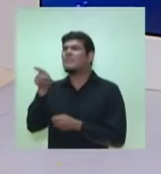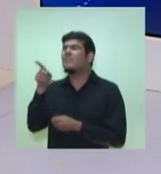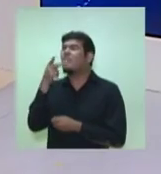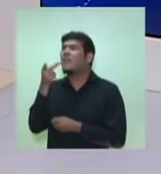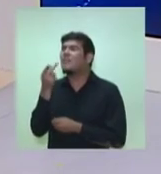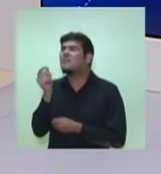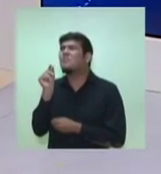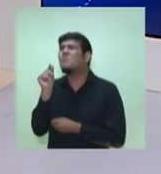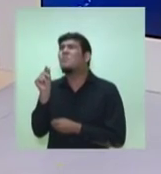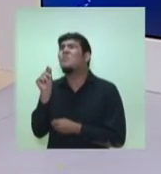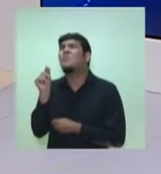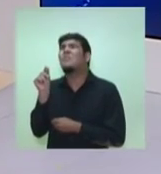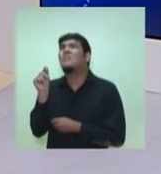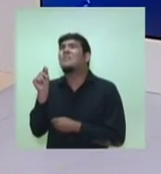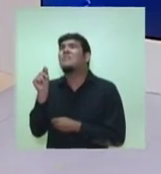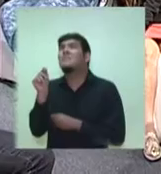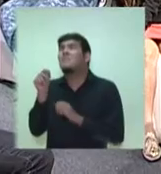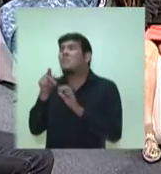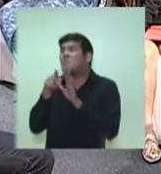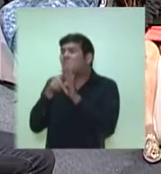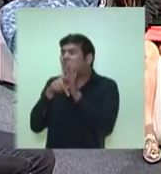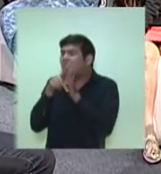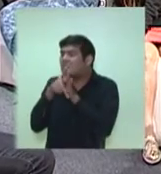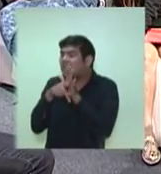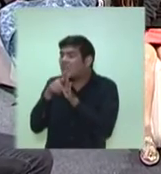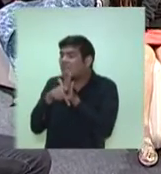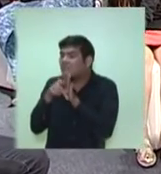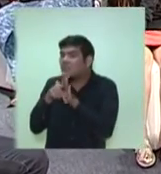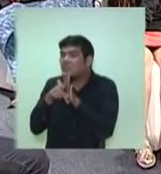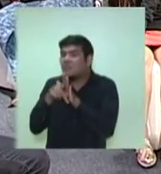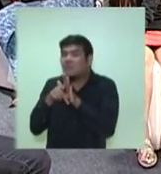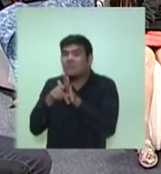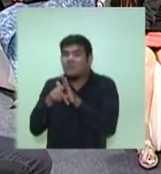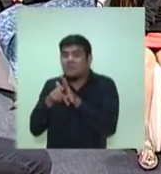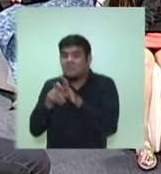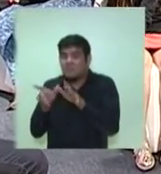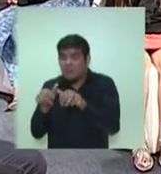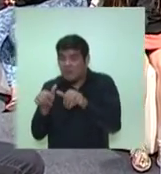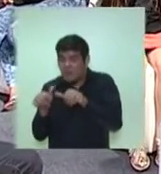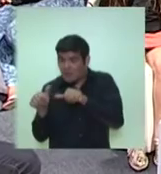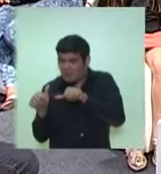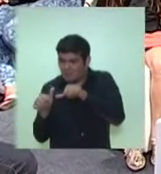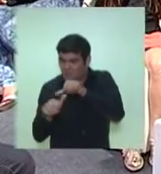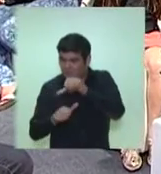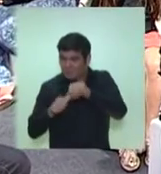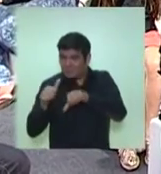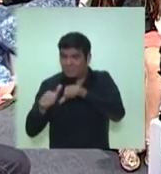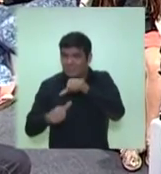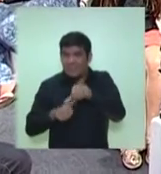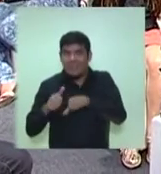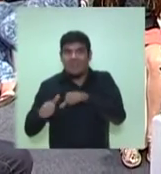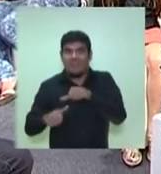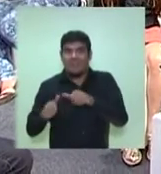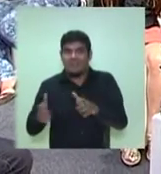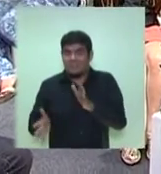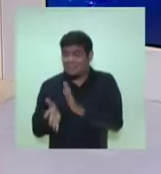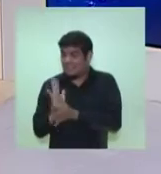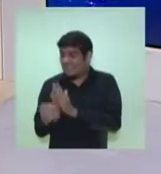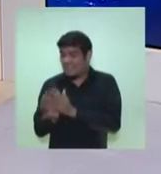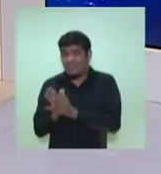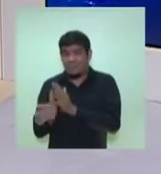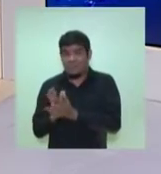projetos para revitalizar o centro comercial de Manaus. Que, queira ou não, ainda é um importante